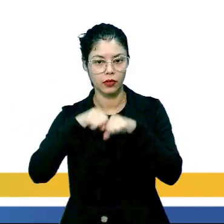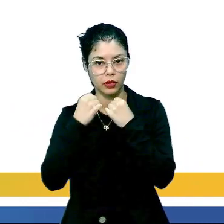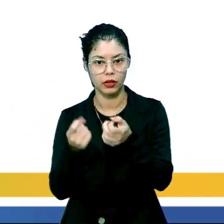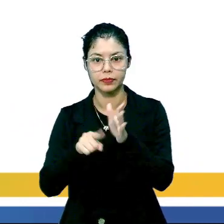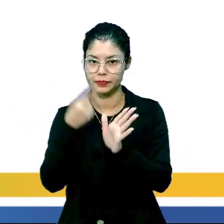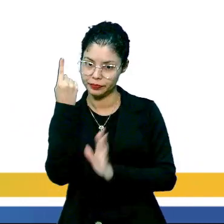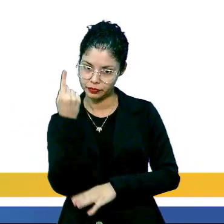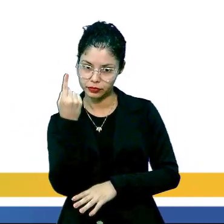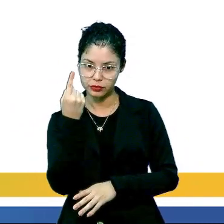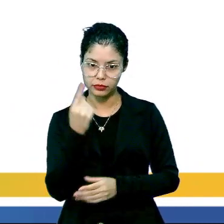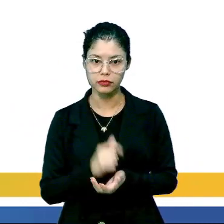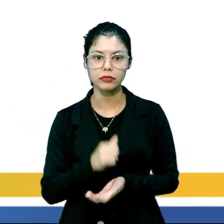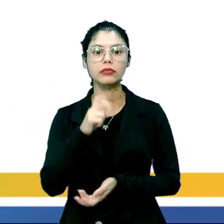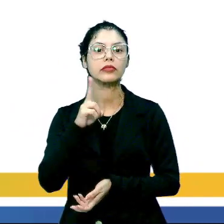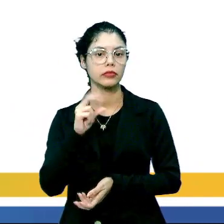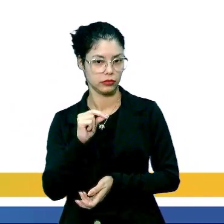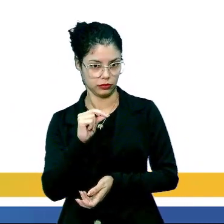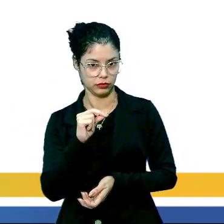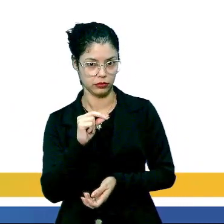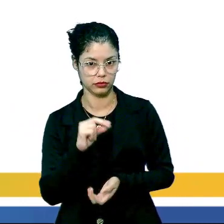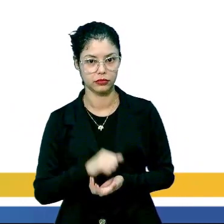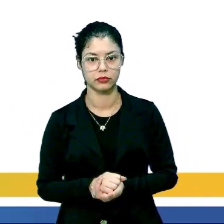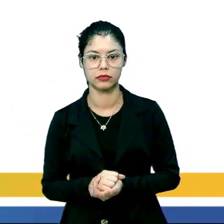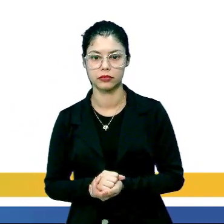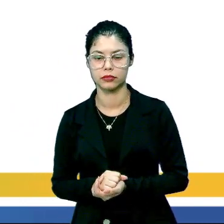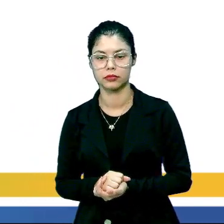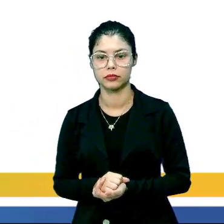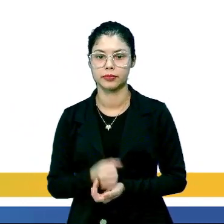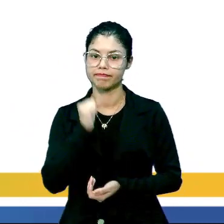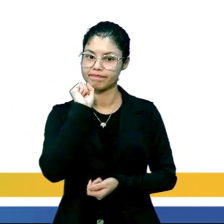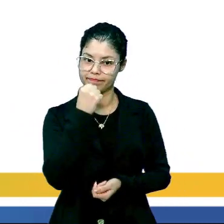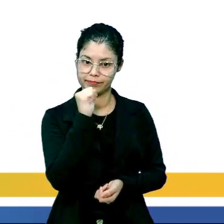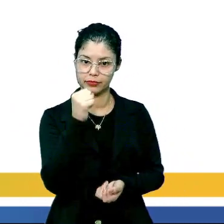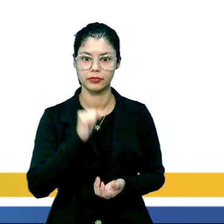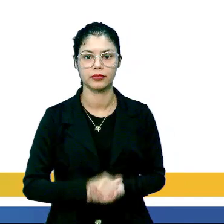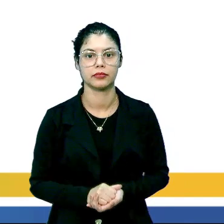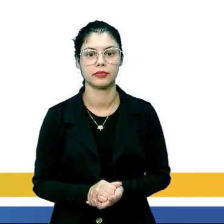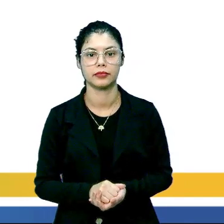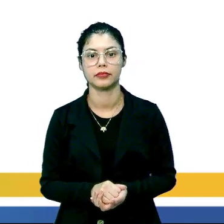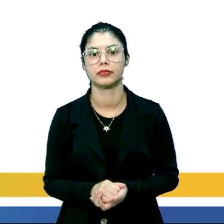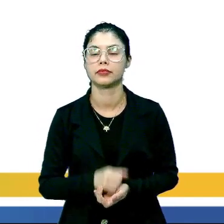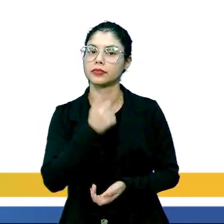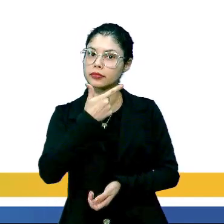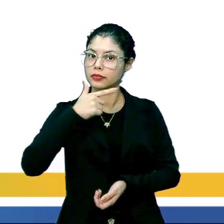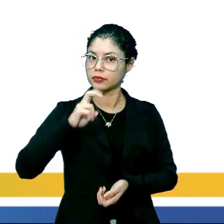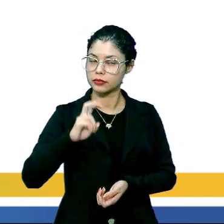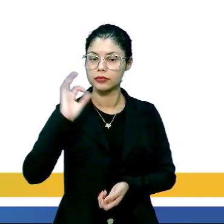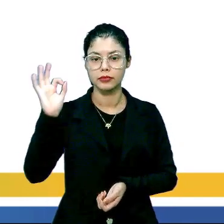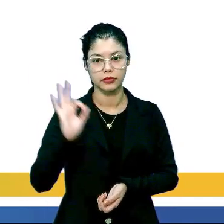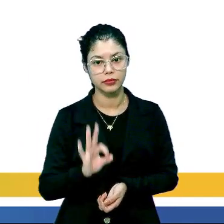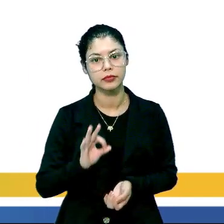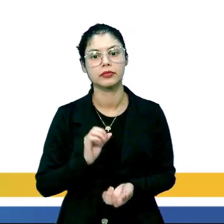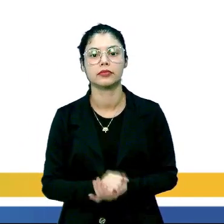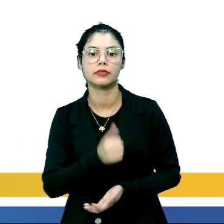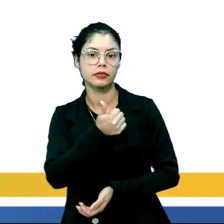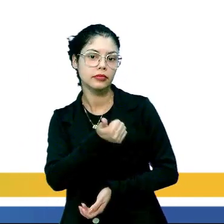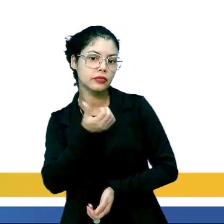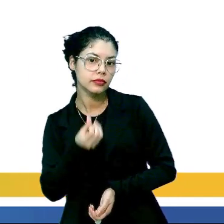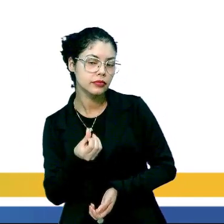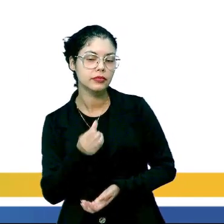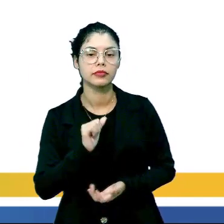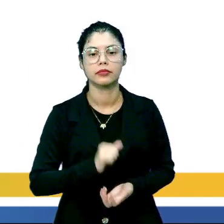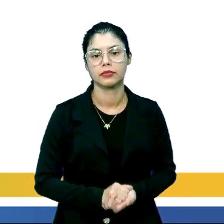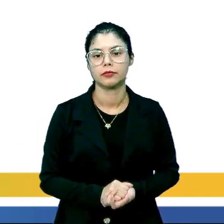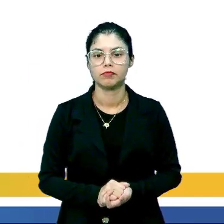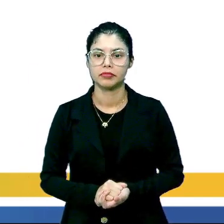primeira metade, foi pra 50, essa idade, ela foi pra 8. Quando foi pra 25, essa idade foi pra